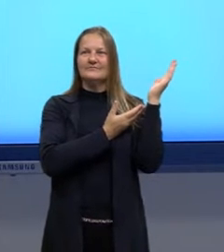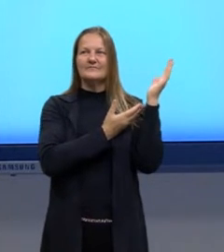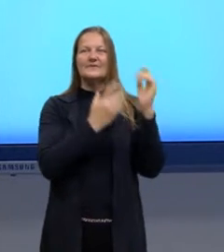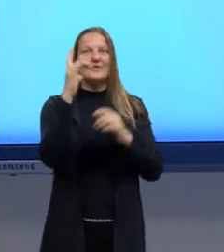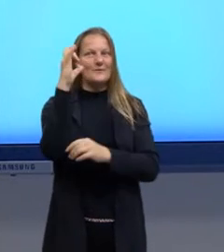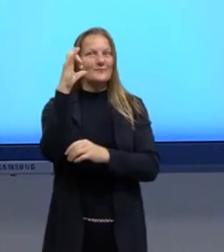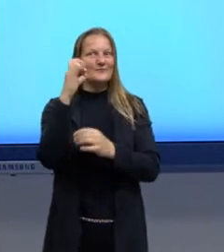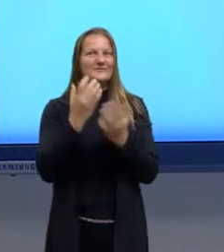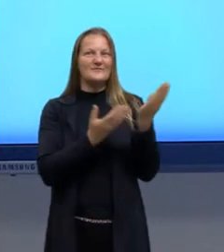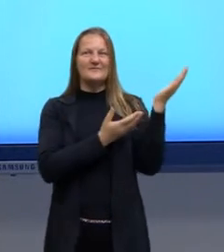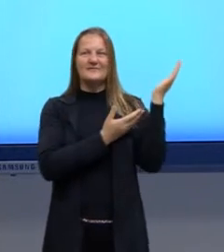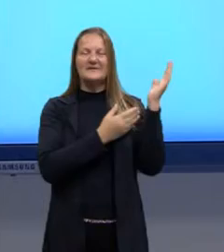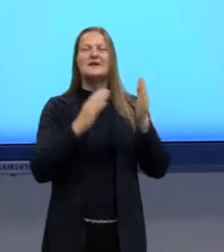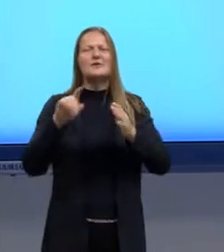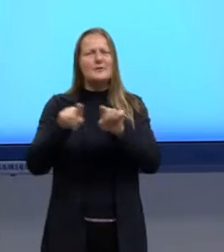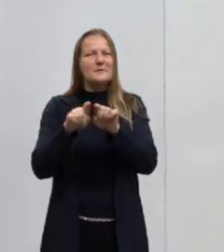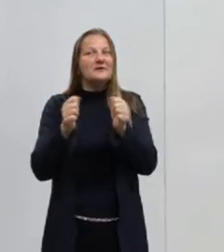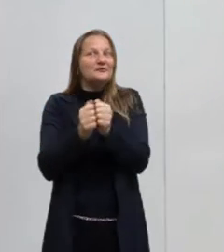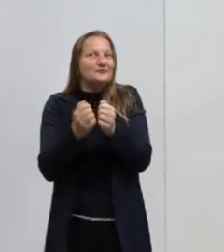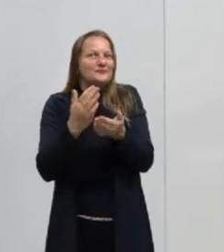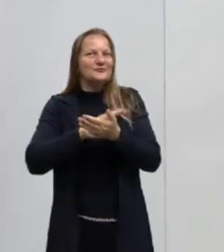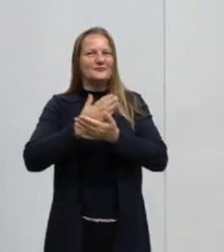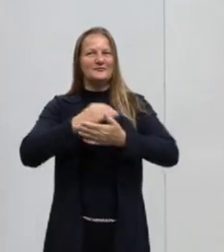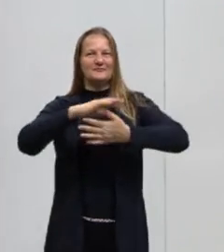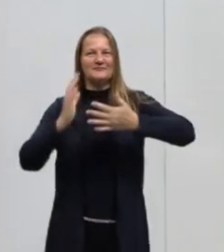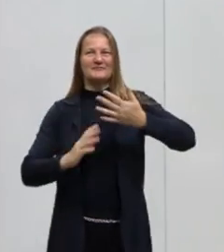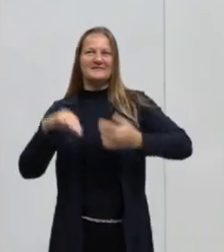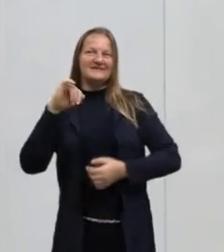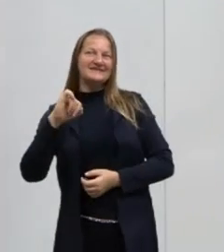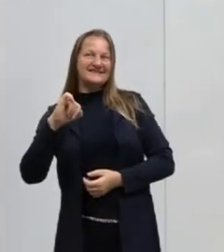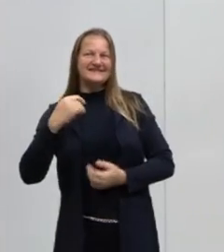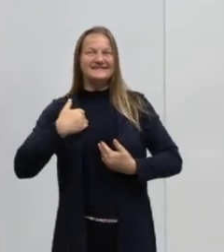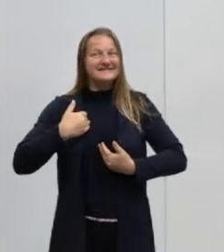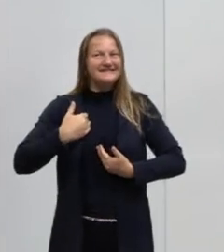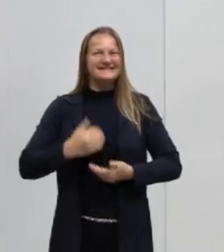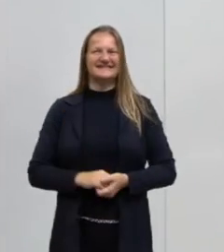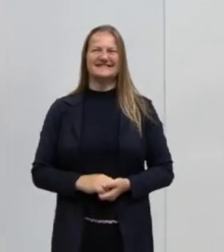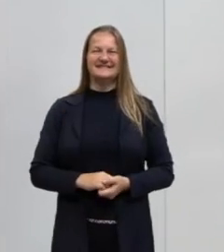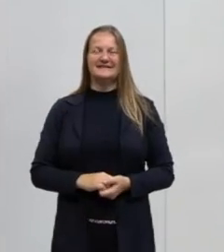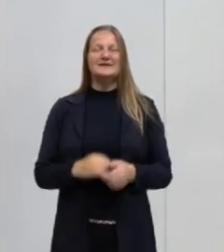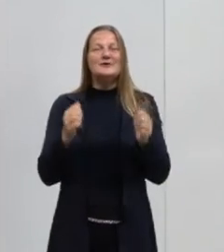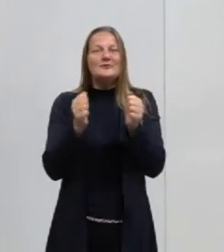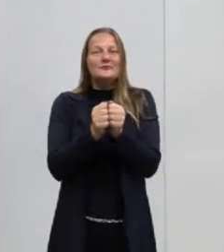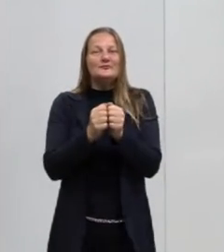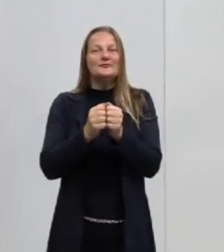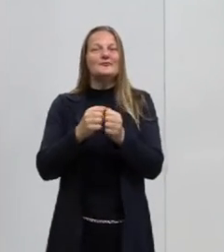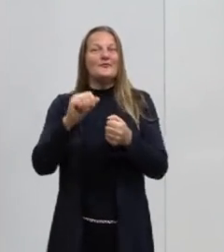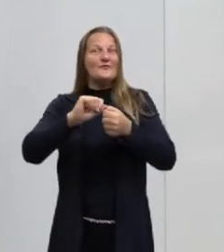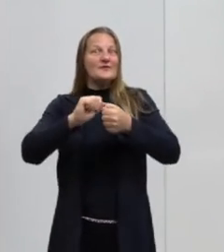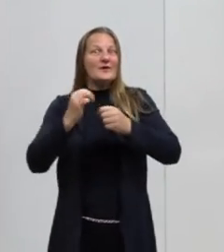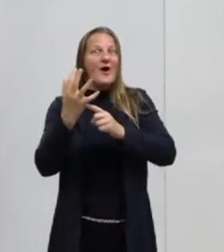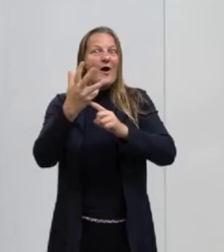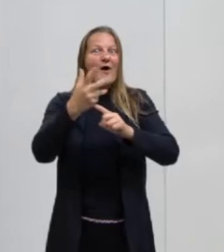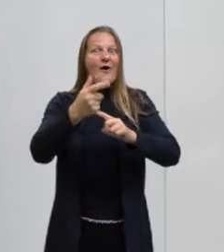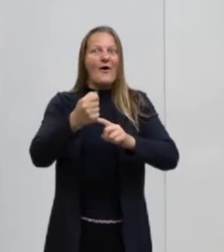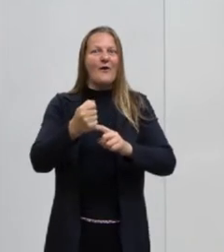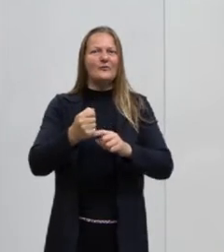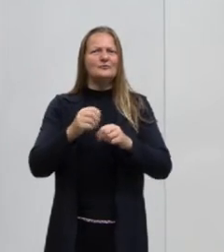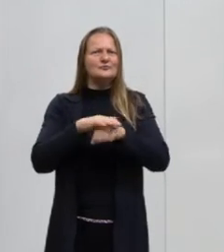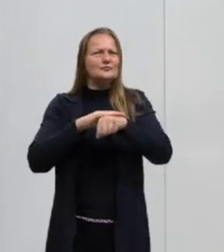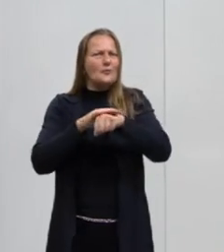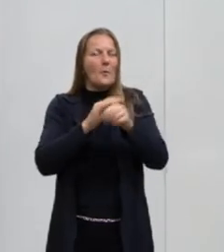acompanhado da nossa intérprete em Libra, a colega Lucy Meia, para que possamos hoje conversar sobre um